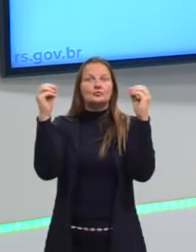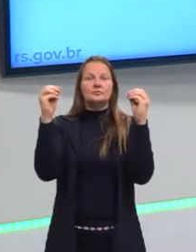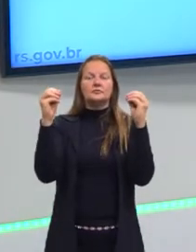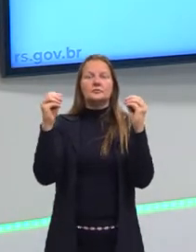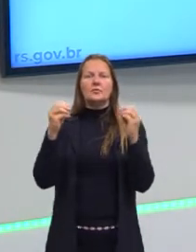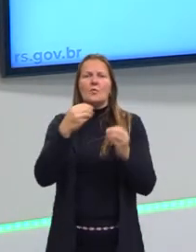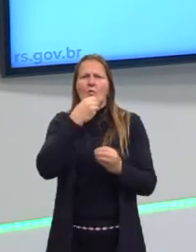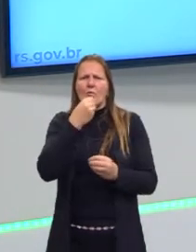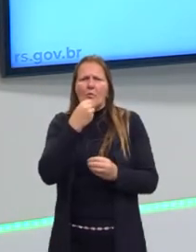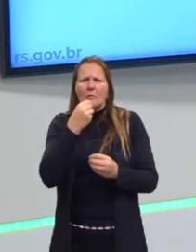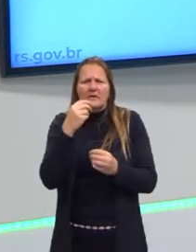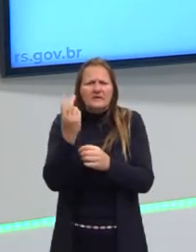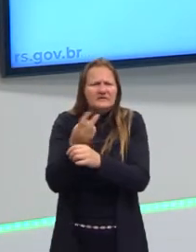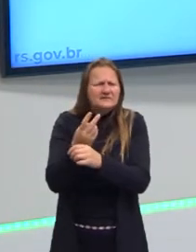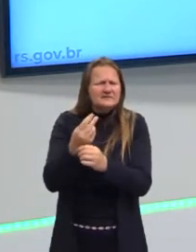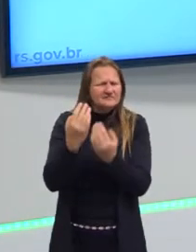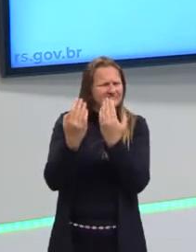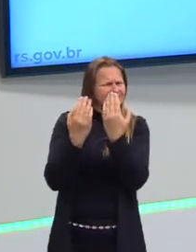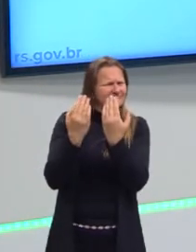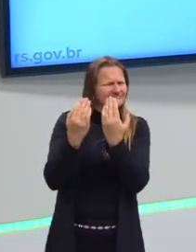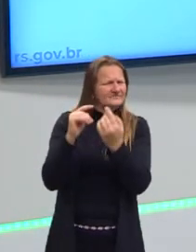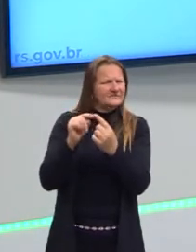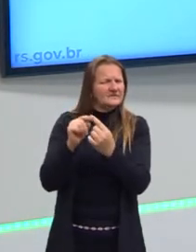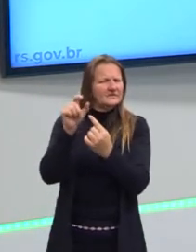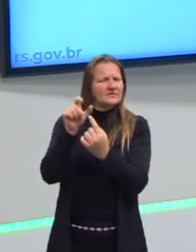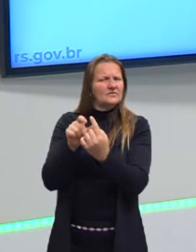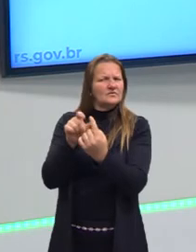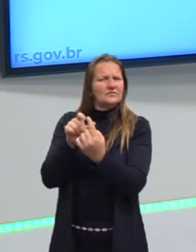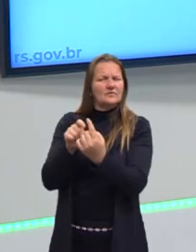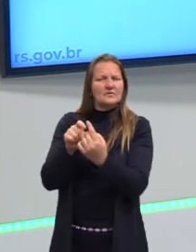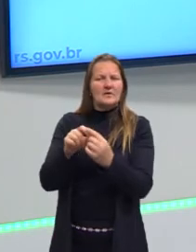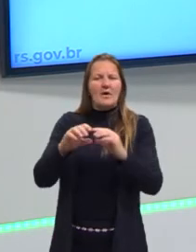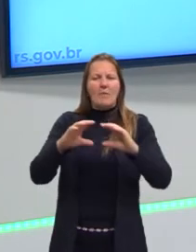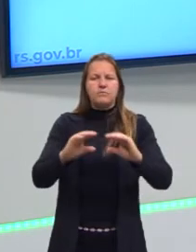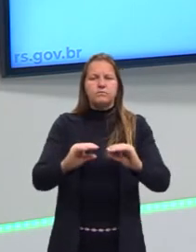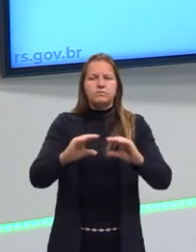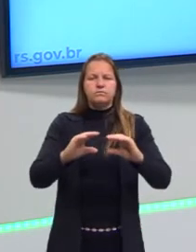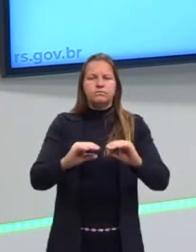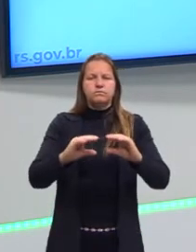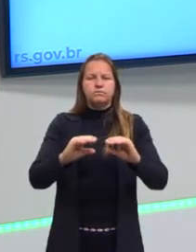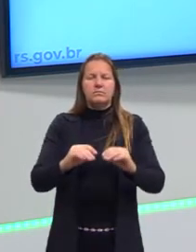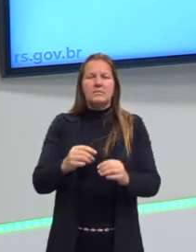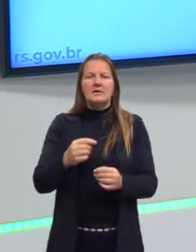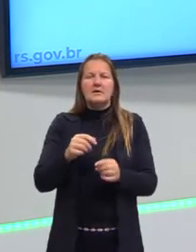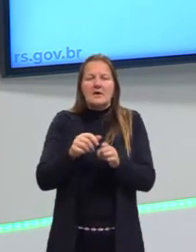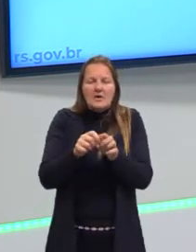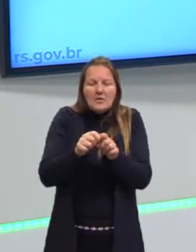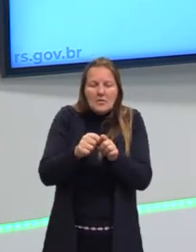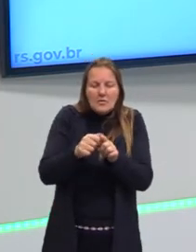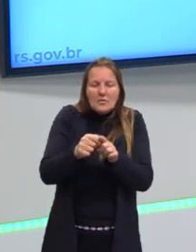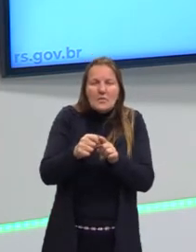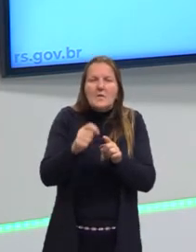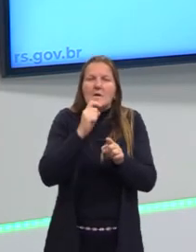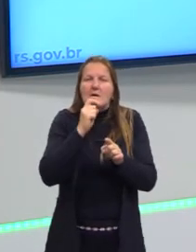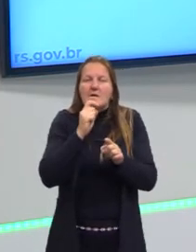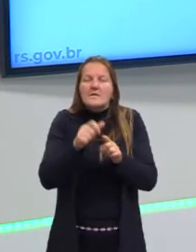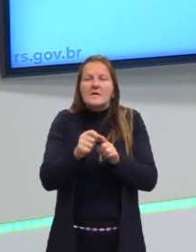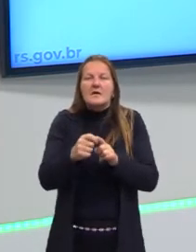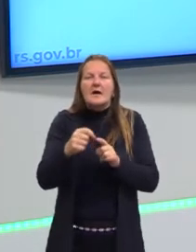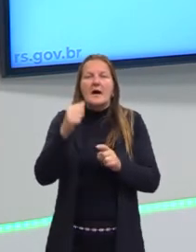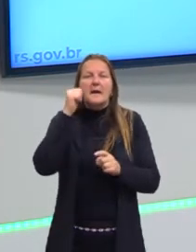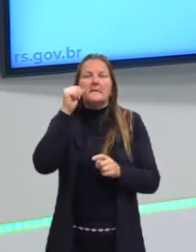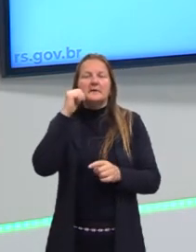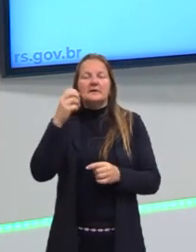e o cara desconfiou que seria a princesa e ele coloca no colchão uma ervilha. E no outro dia, quando a princesa